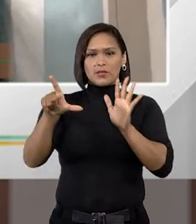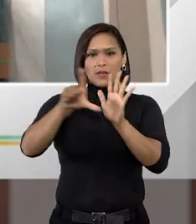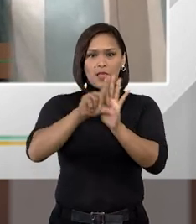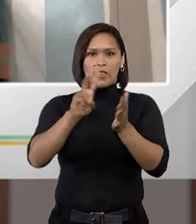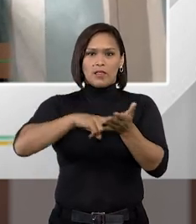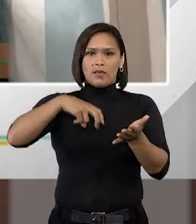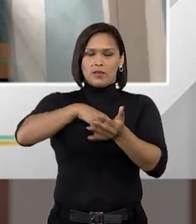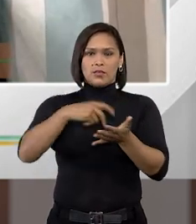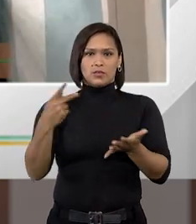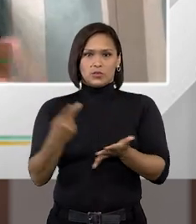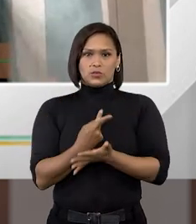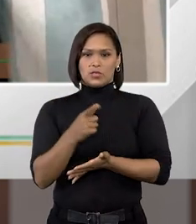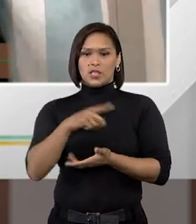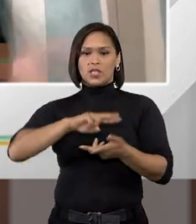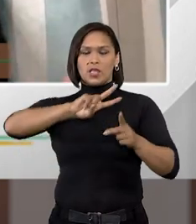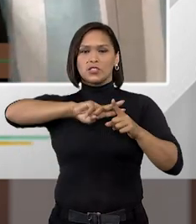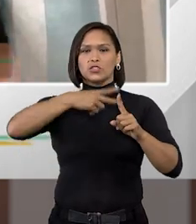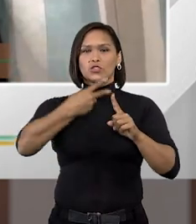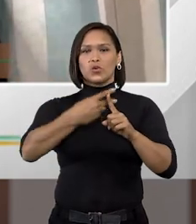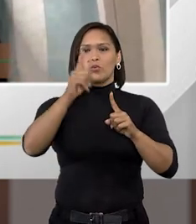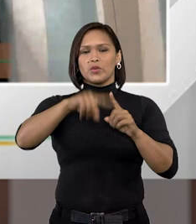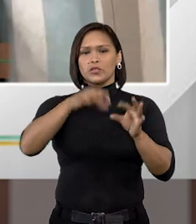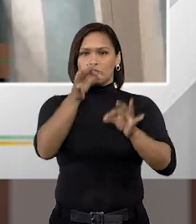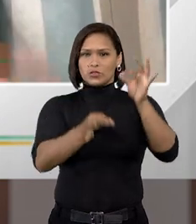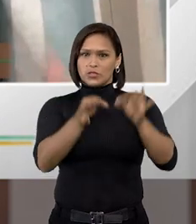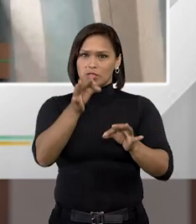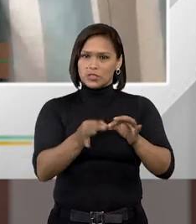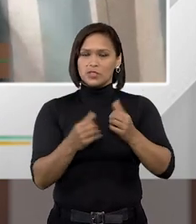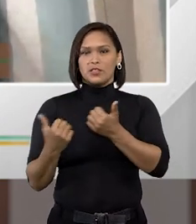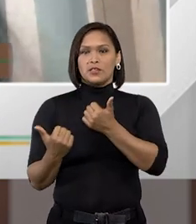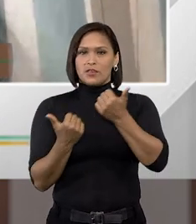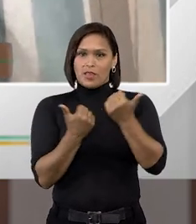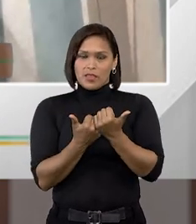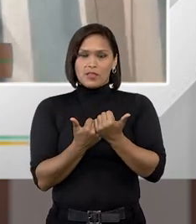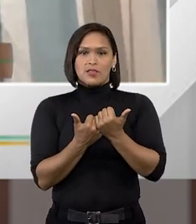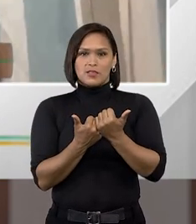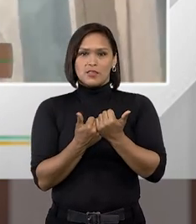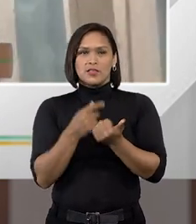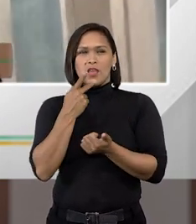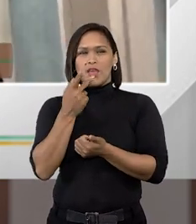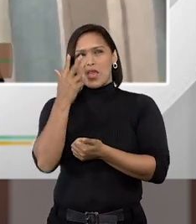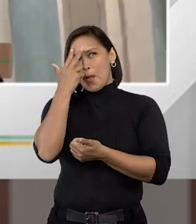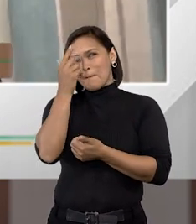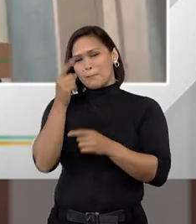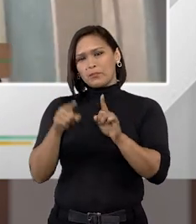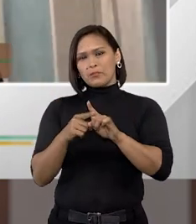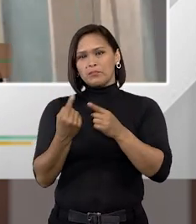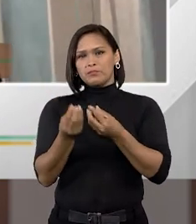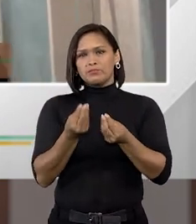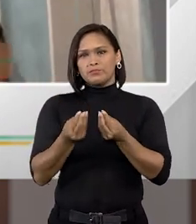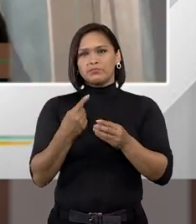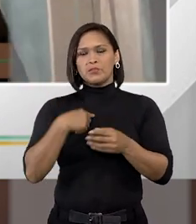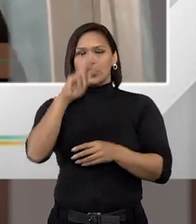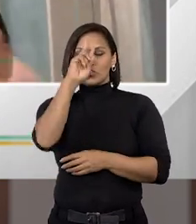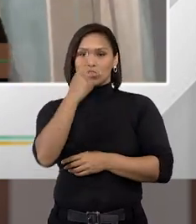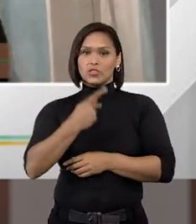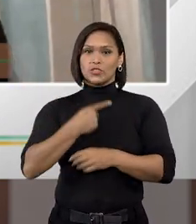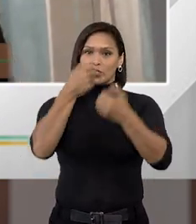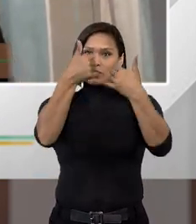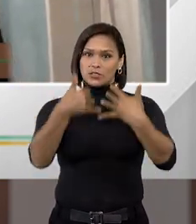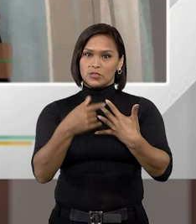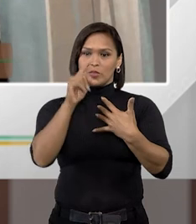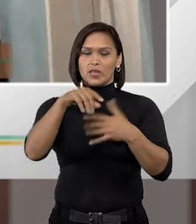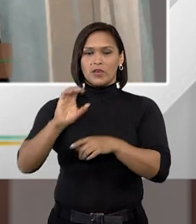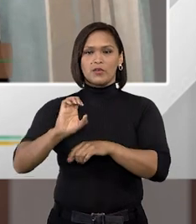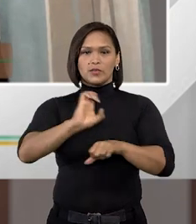essa dupla natureza jurídica, quando eu falo das assistências. Eu acho que a forma mais digna da gente ver